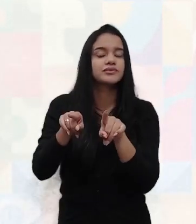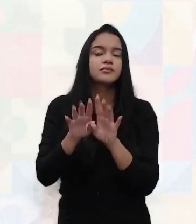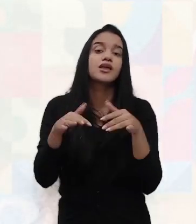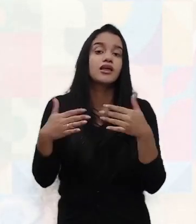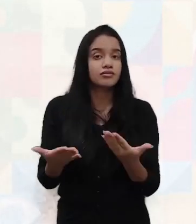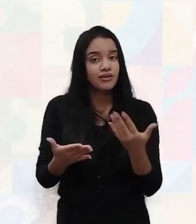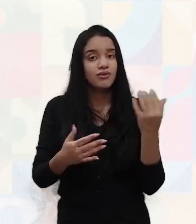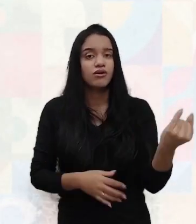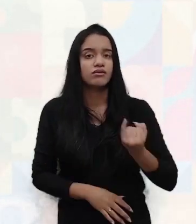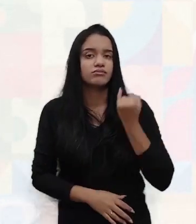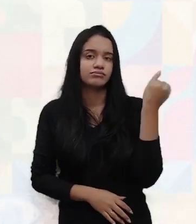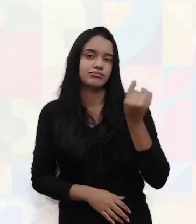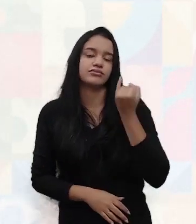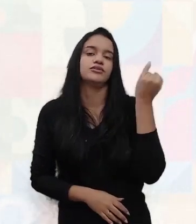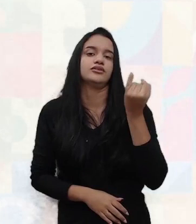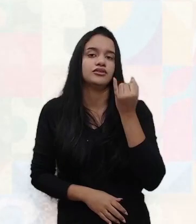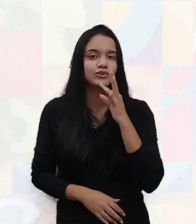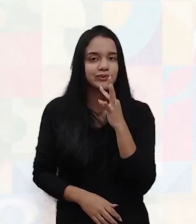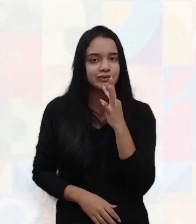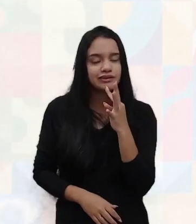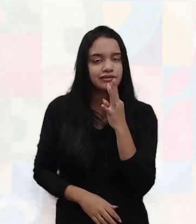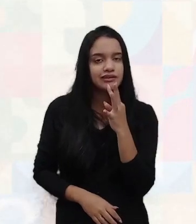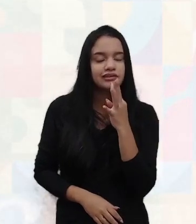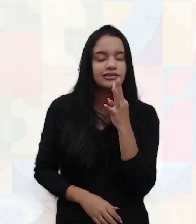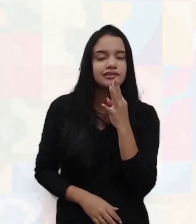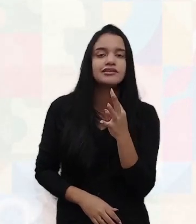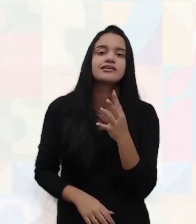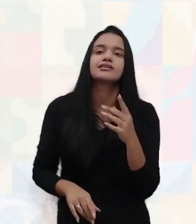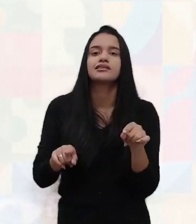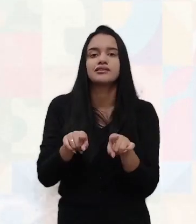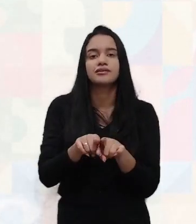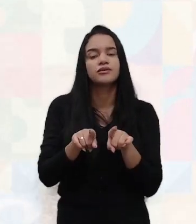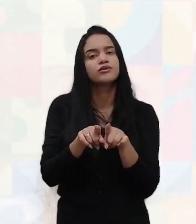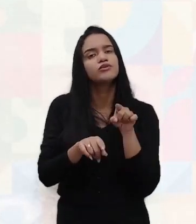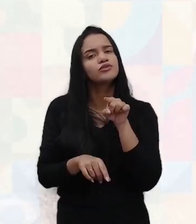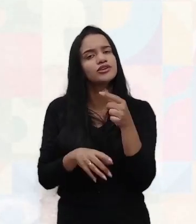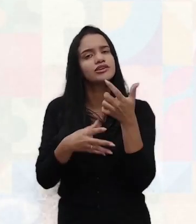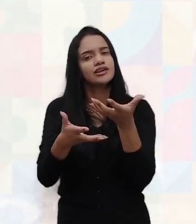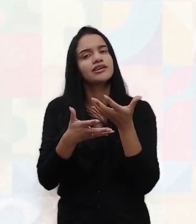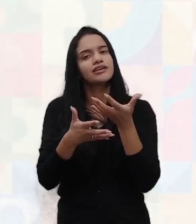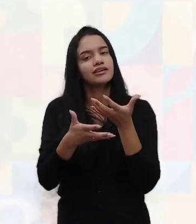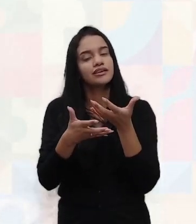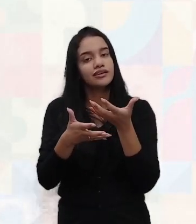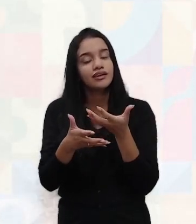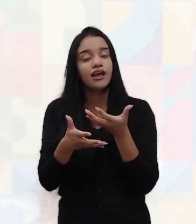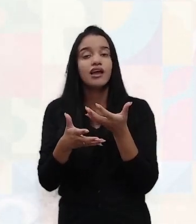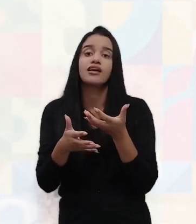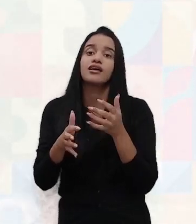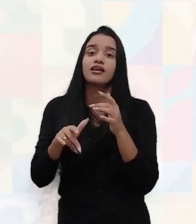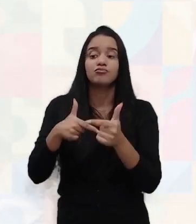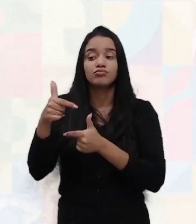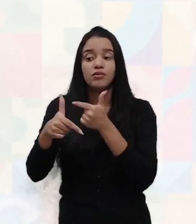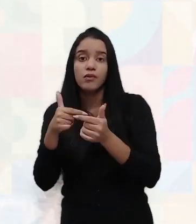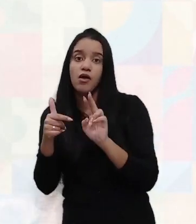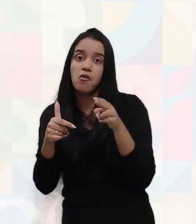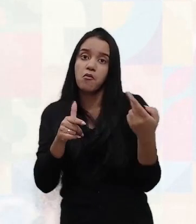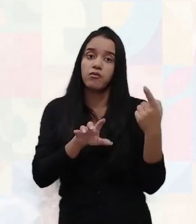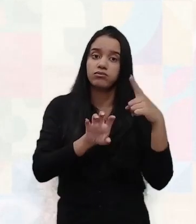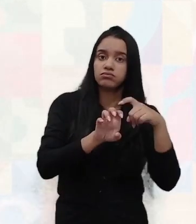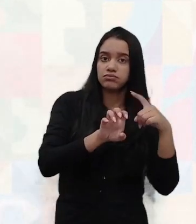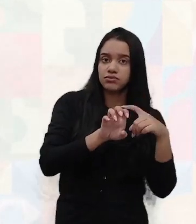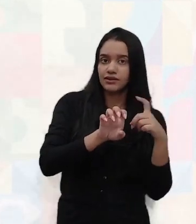Então, é importante conhecer a especificidade daquilo que você quer trabalhar ou empreender. Tá certo?